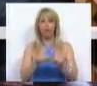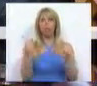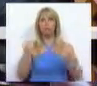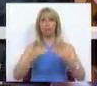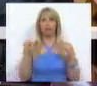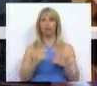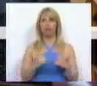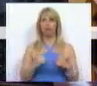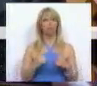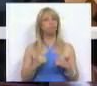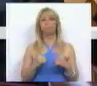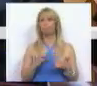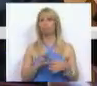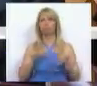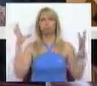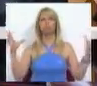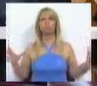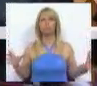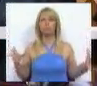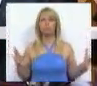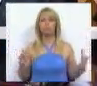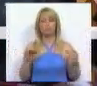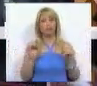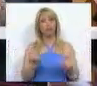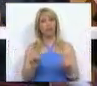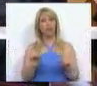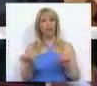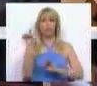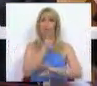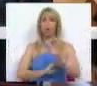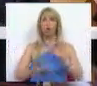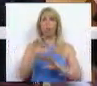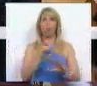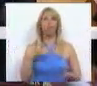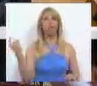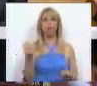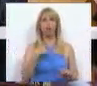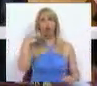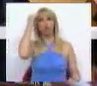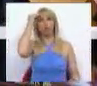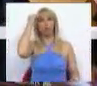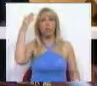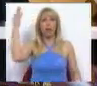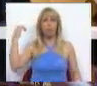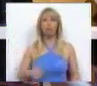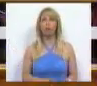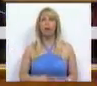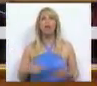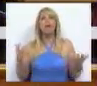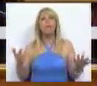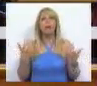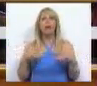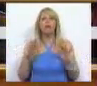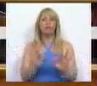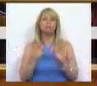não corresponde a essa Europa que nós sonhamos. Mas, como a senhora deputada